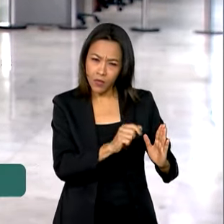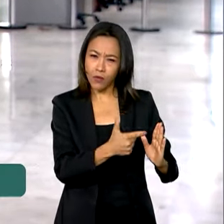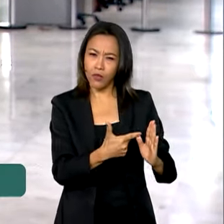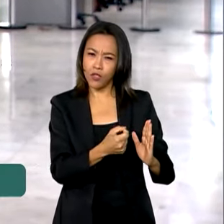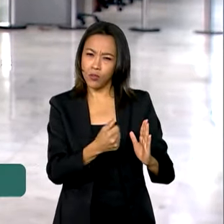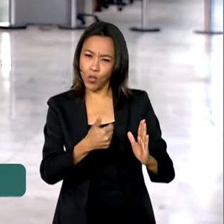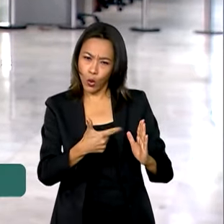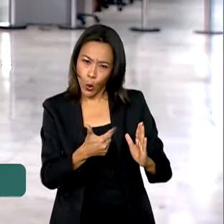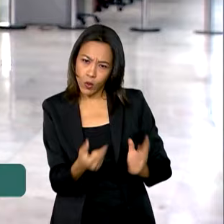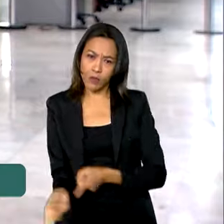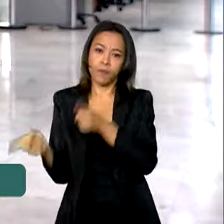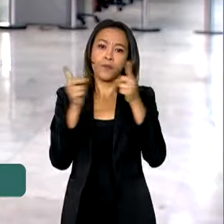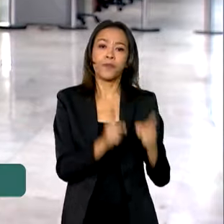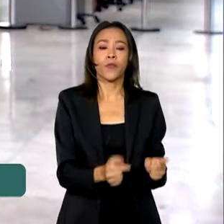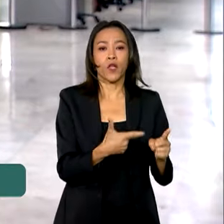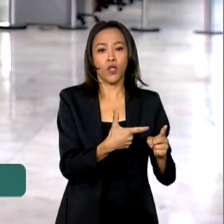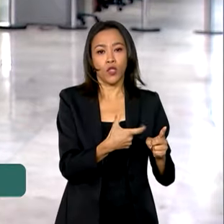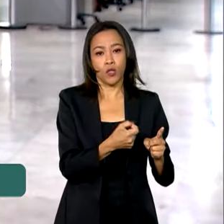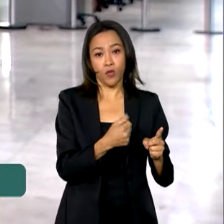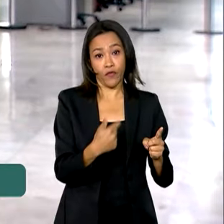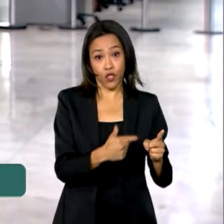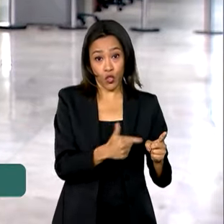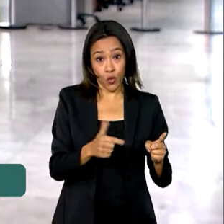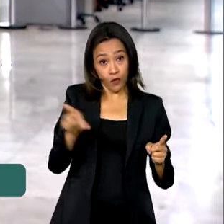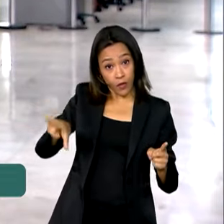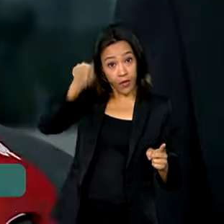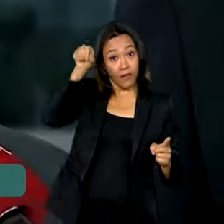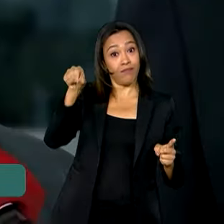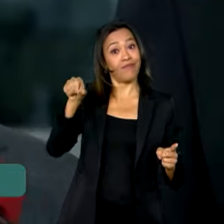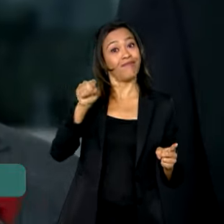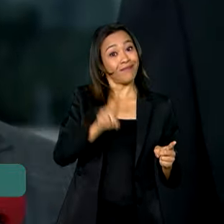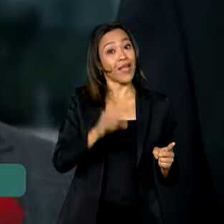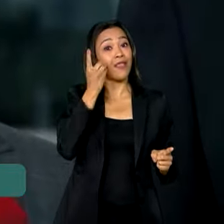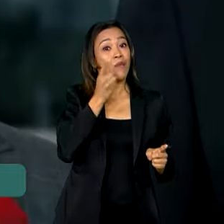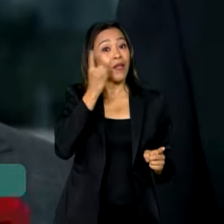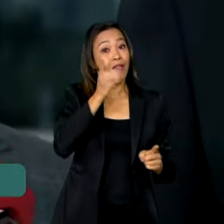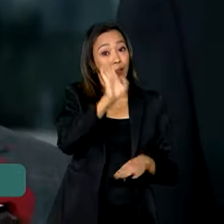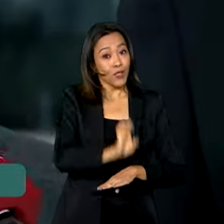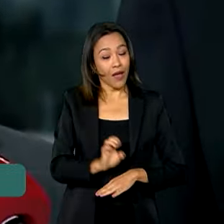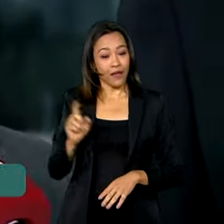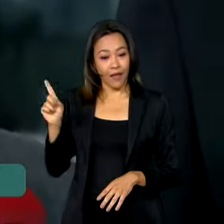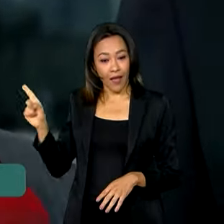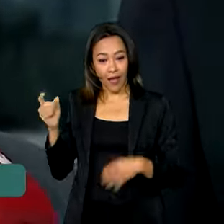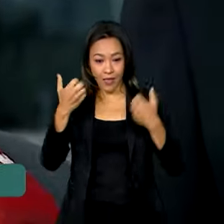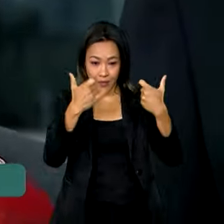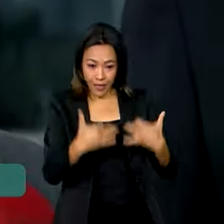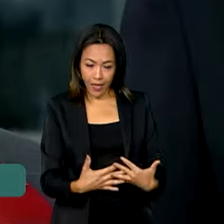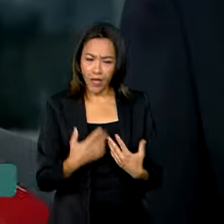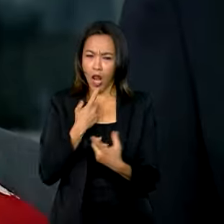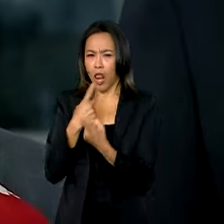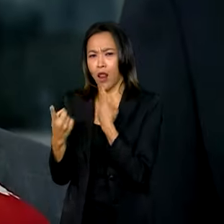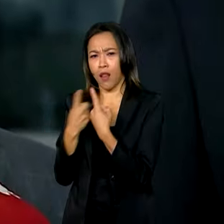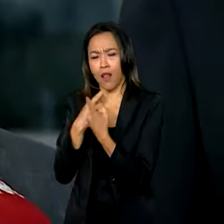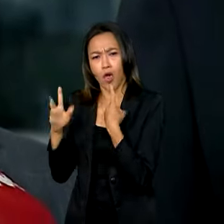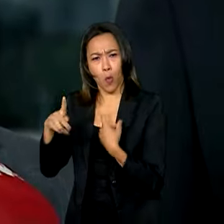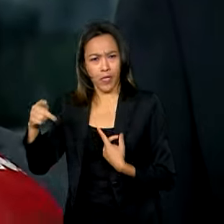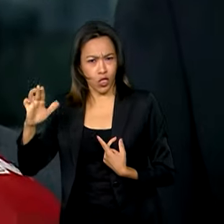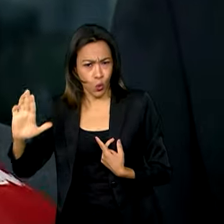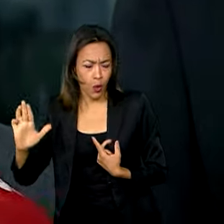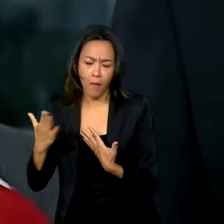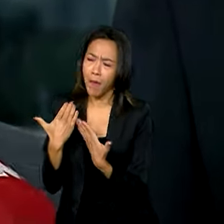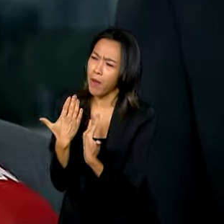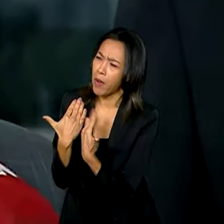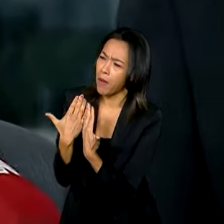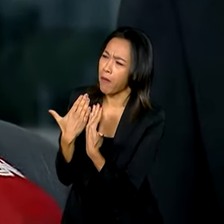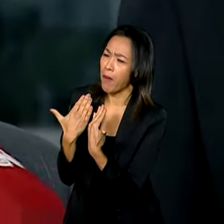Em 2022, ela foi eleita deputada estadual. A conversa com o presidente Lula foi bastante tranquila. O presidente Lula